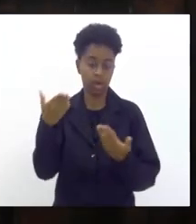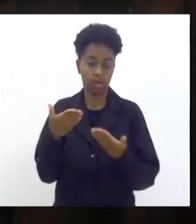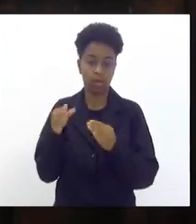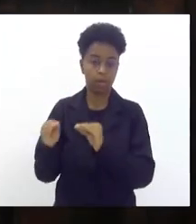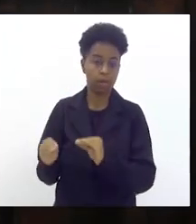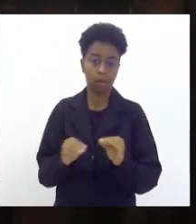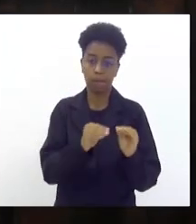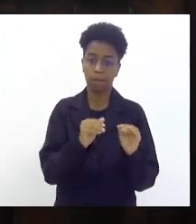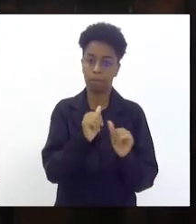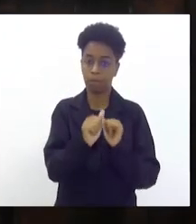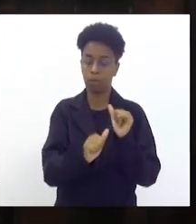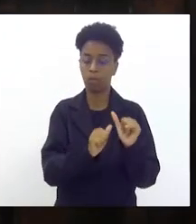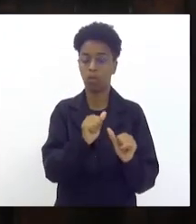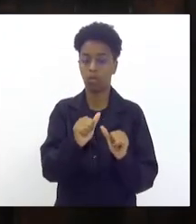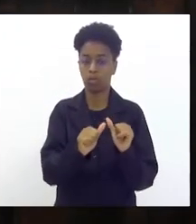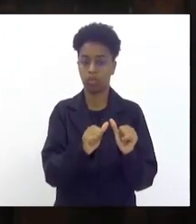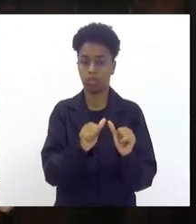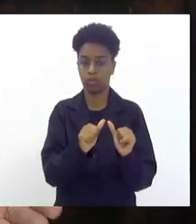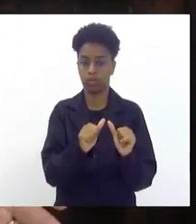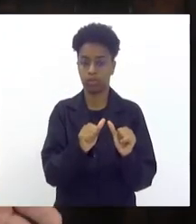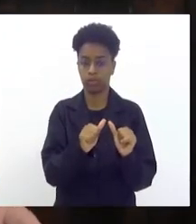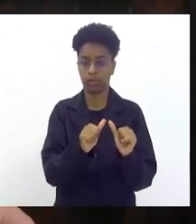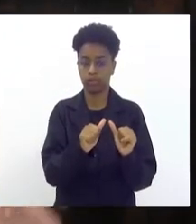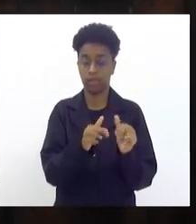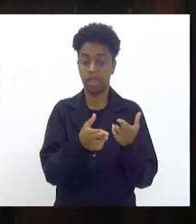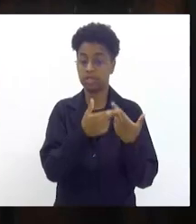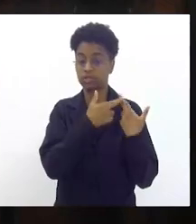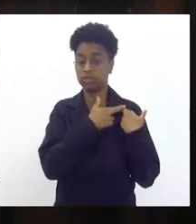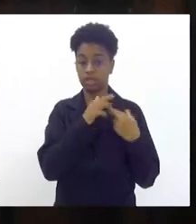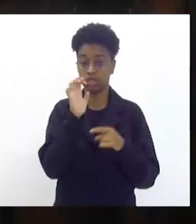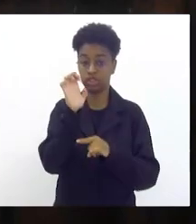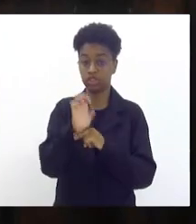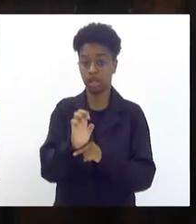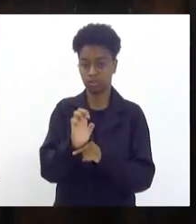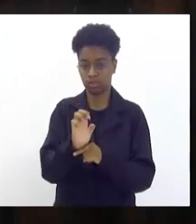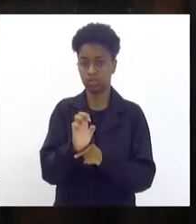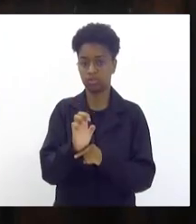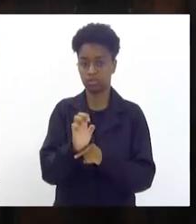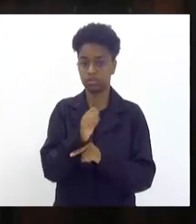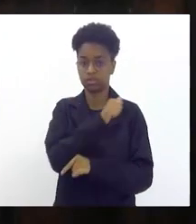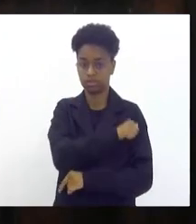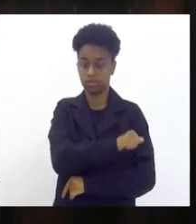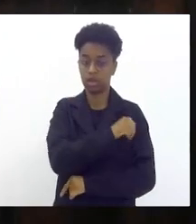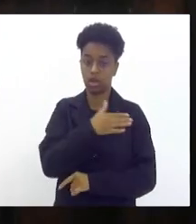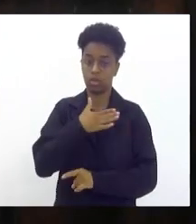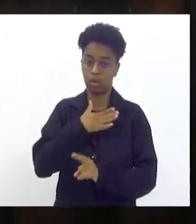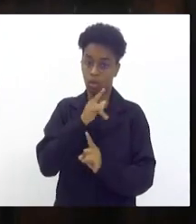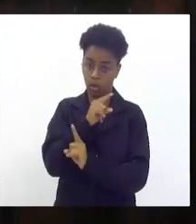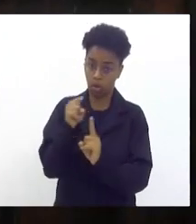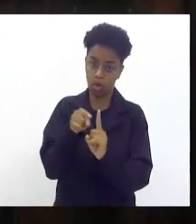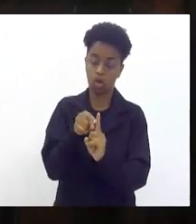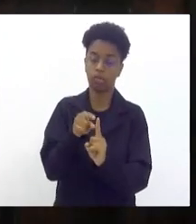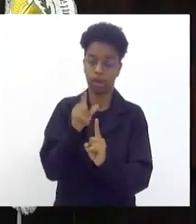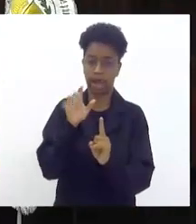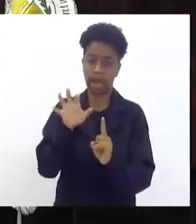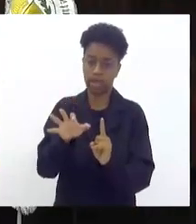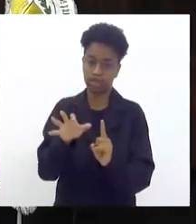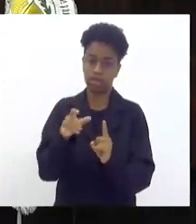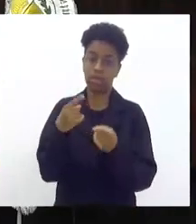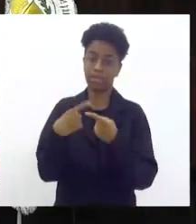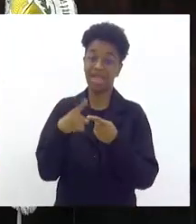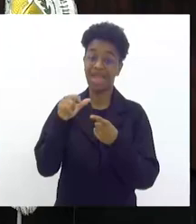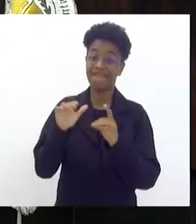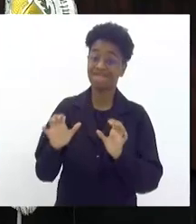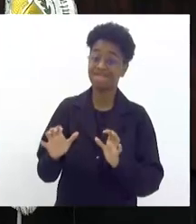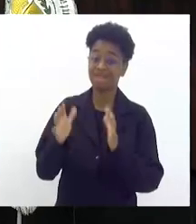secretária Daniela deputada Zeidan ao domínio do estado do Rio de Janeiro o intuito da minha lei é esse é no sentido de que é uma festa